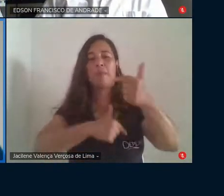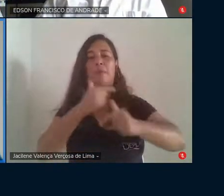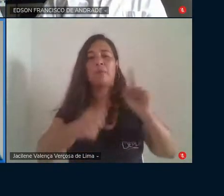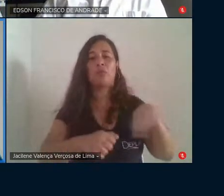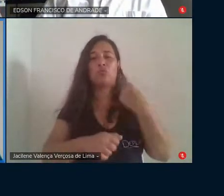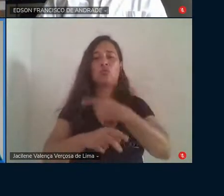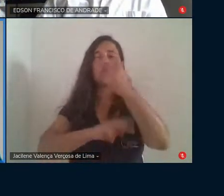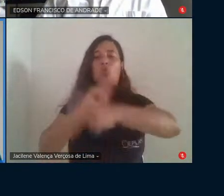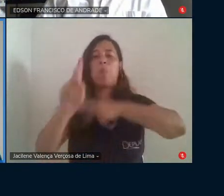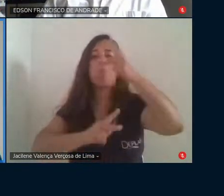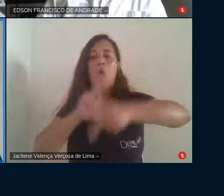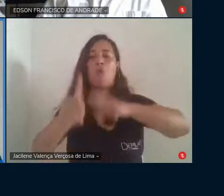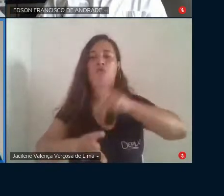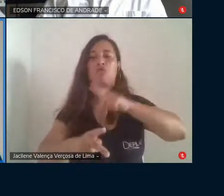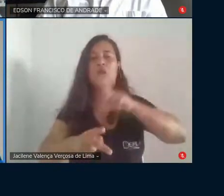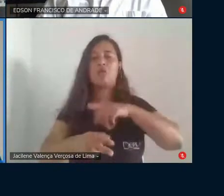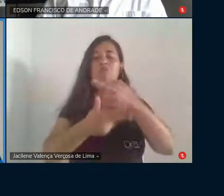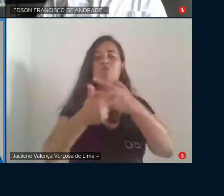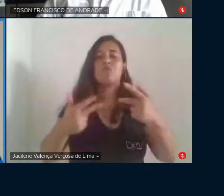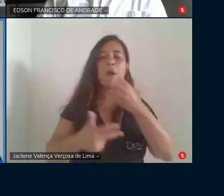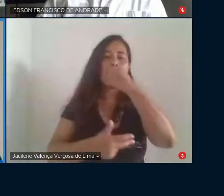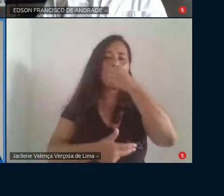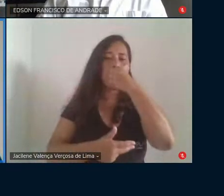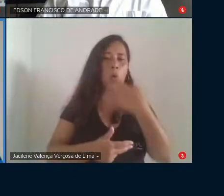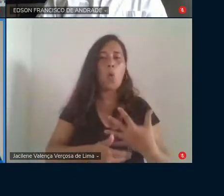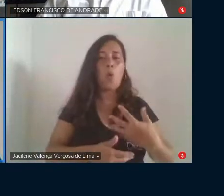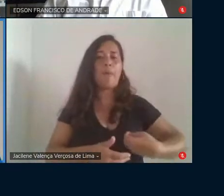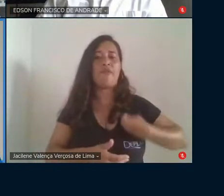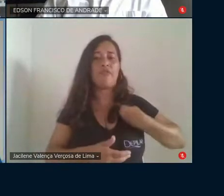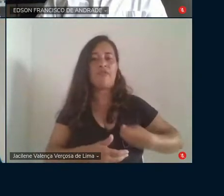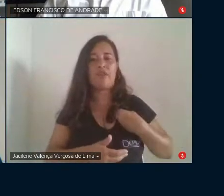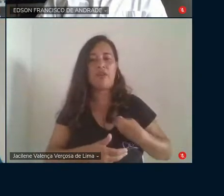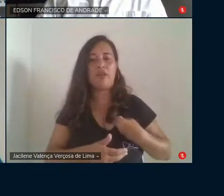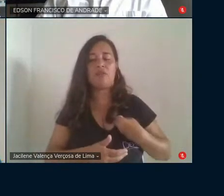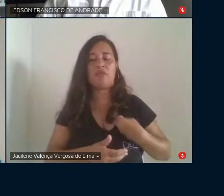povo tenha dignidade, né, para viver com dignidade.